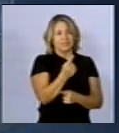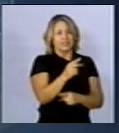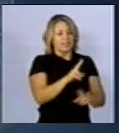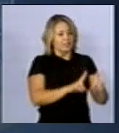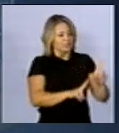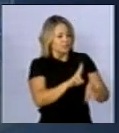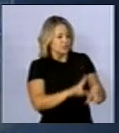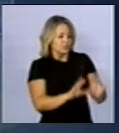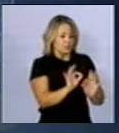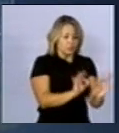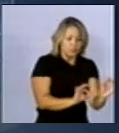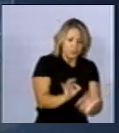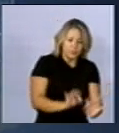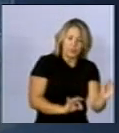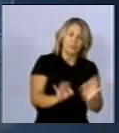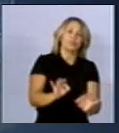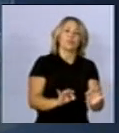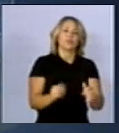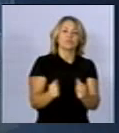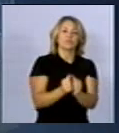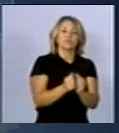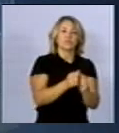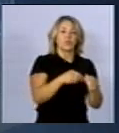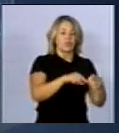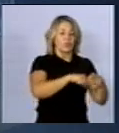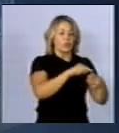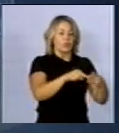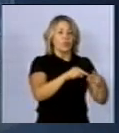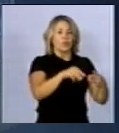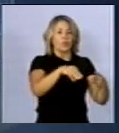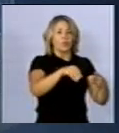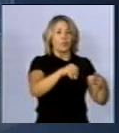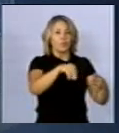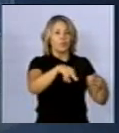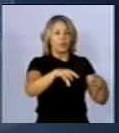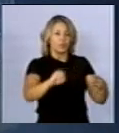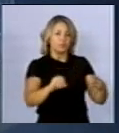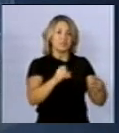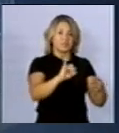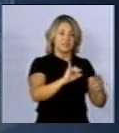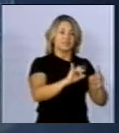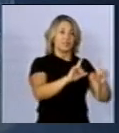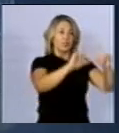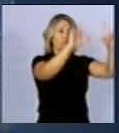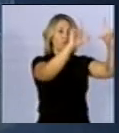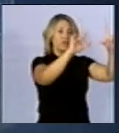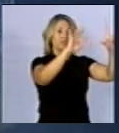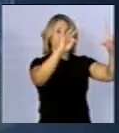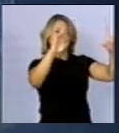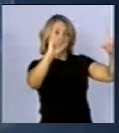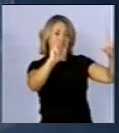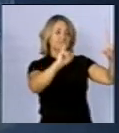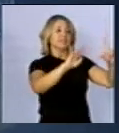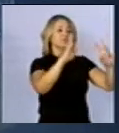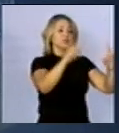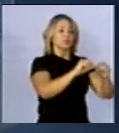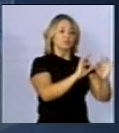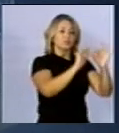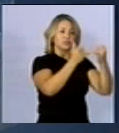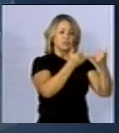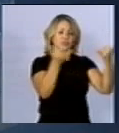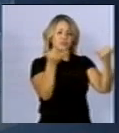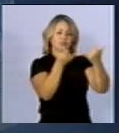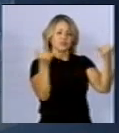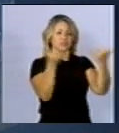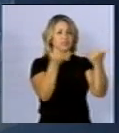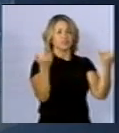equipamentos alimentados por sistema manofásico, ainda que o quadro da entrada da casa seja trifásico, os circuitos são todos manofásicos. Então, não há